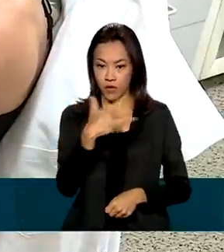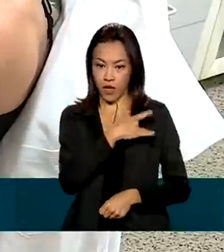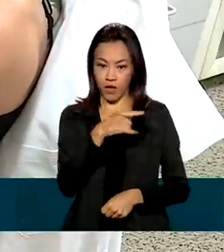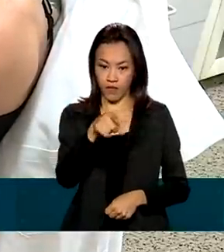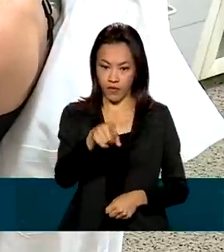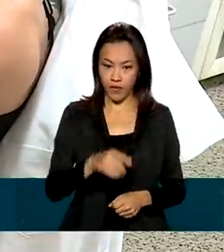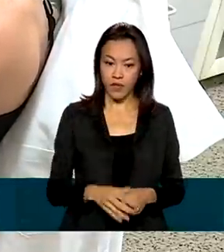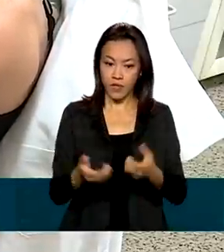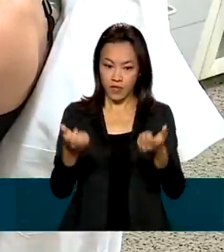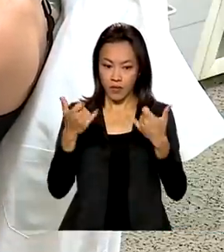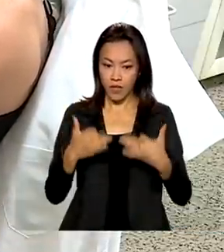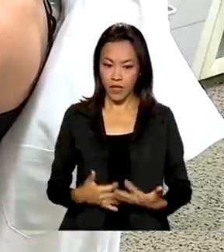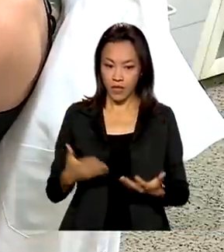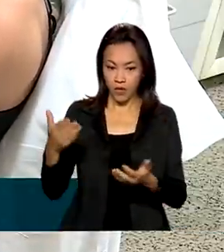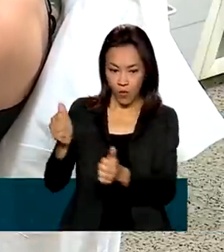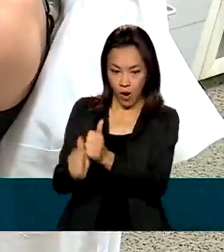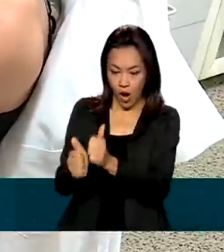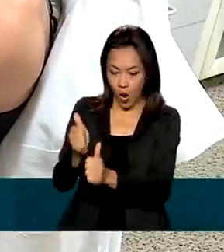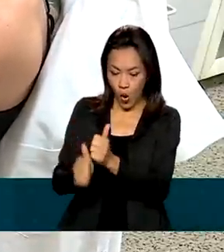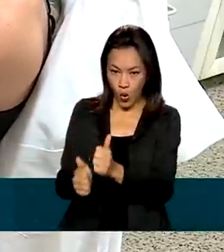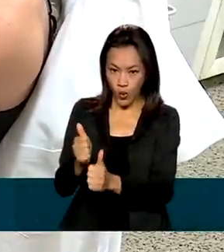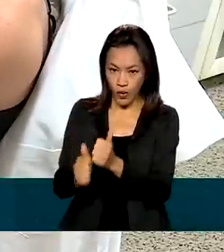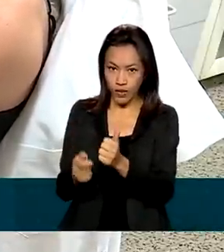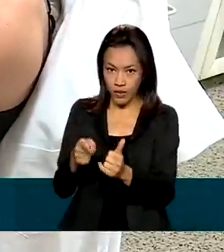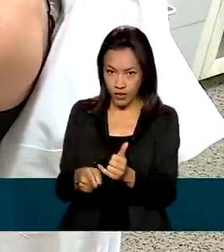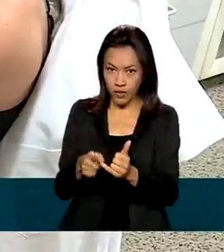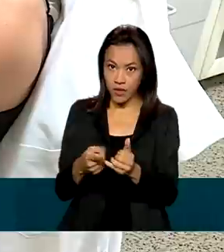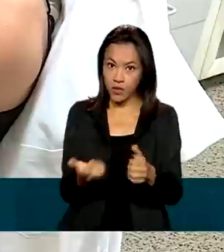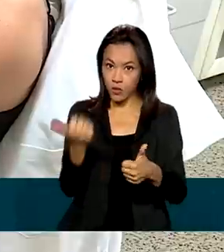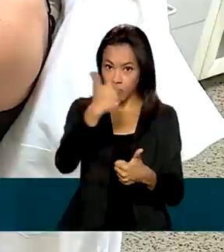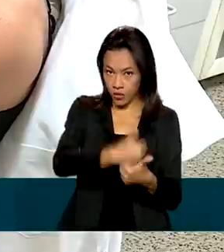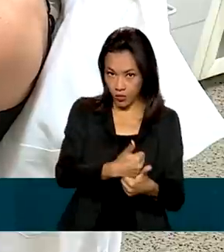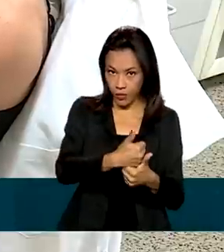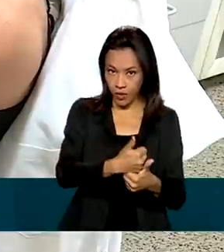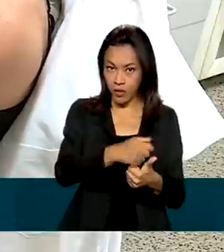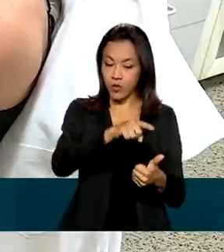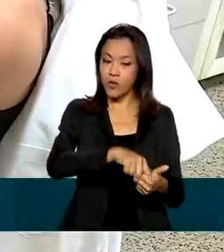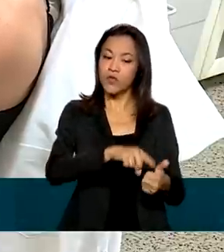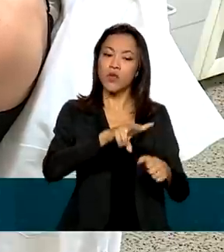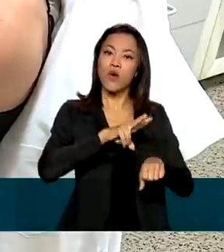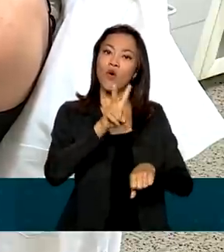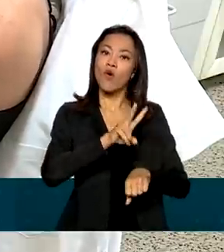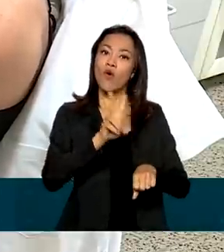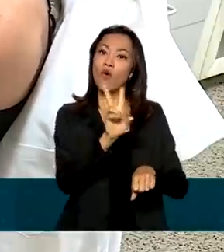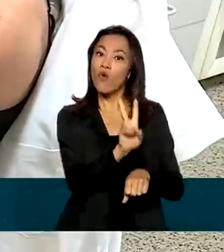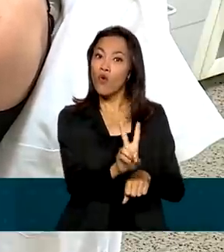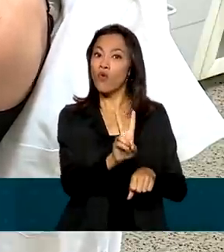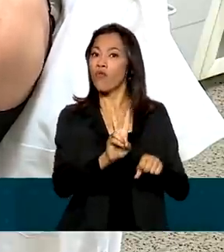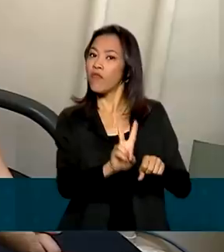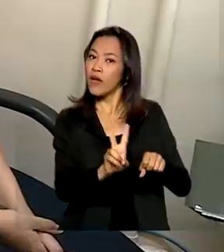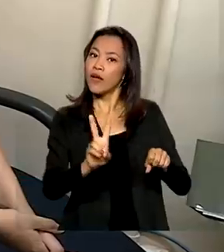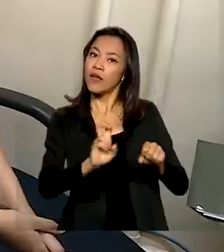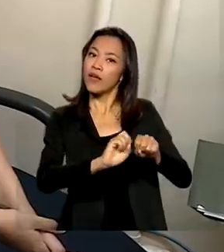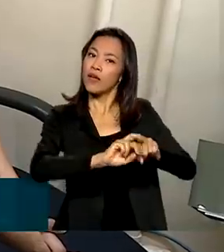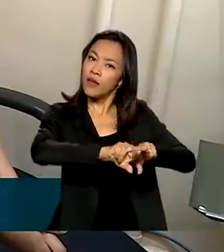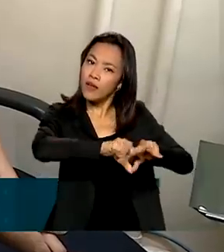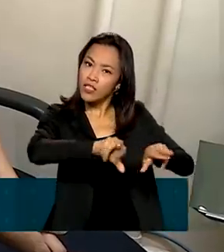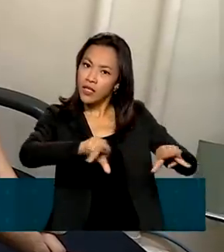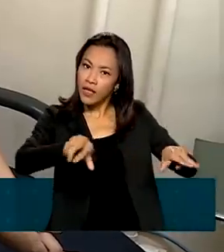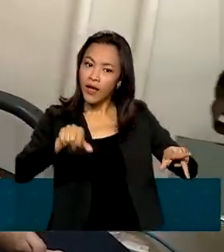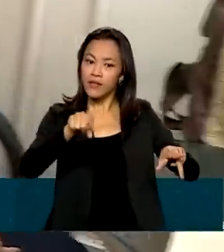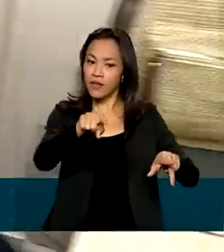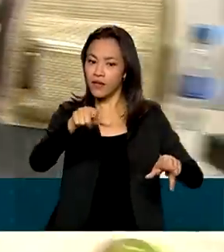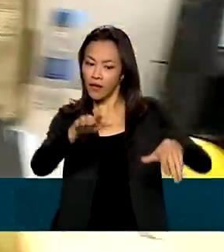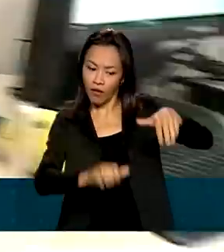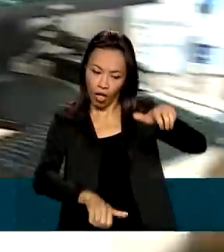muito arroz, o arroz ocupando o lugar dos vegetais, está tendo um desequilíbrio aí e os exames do